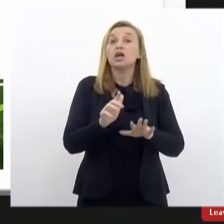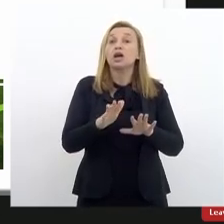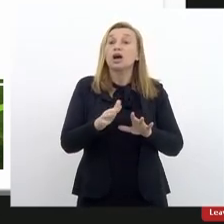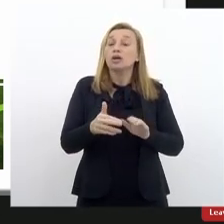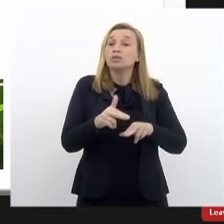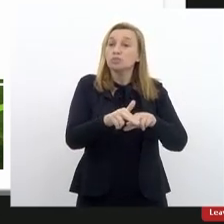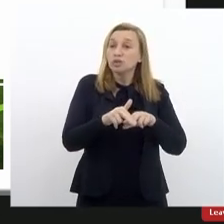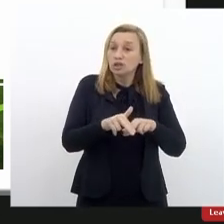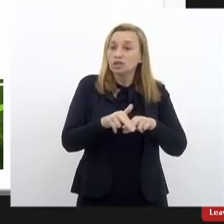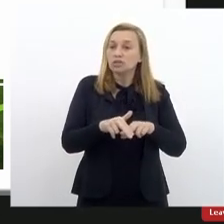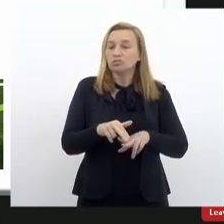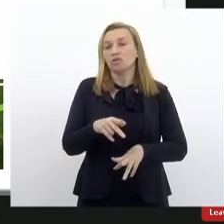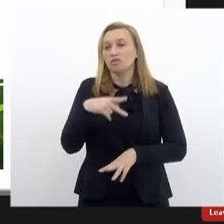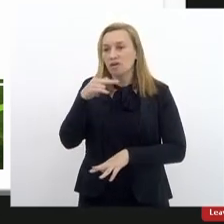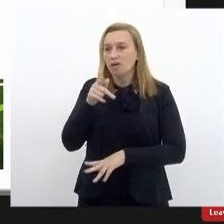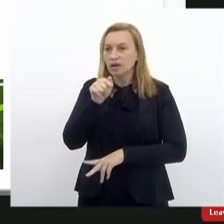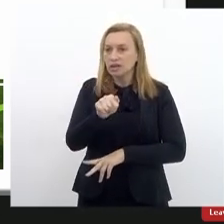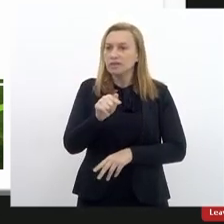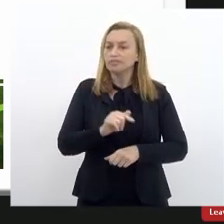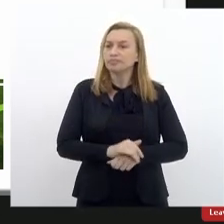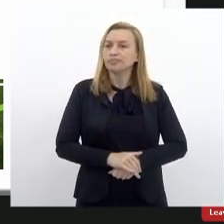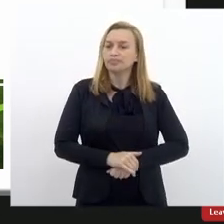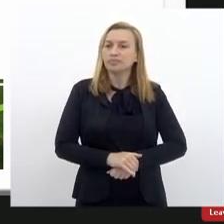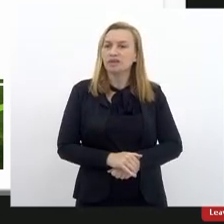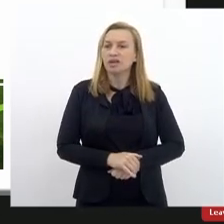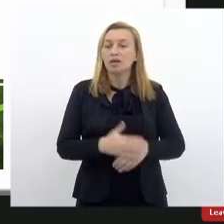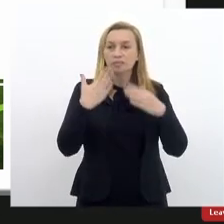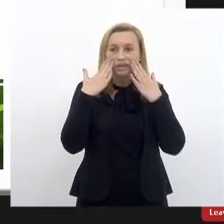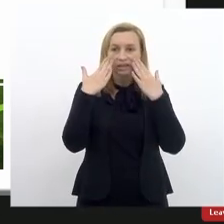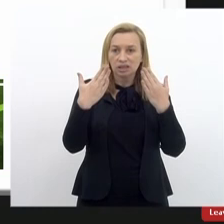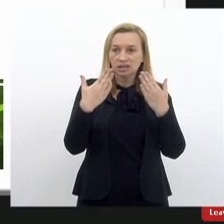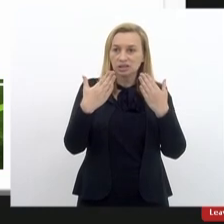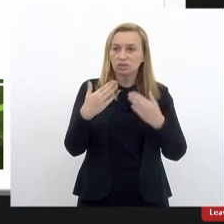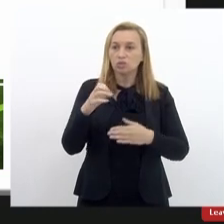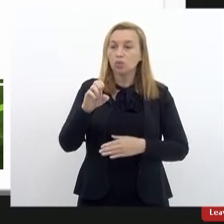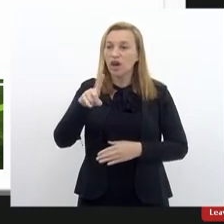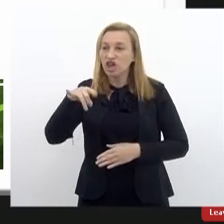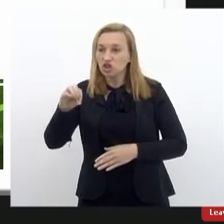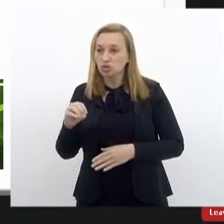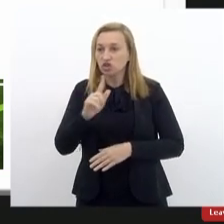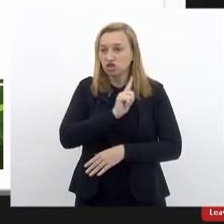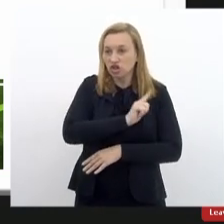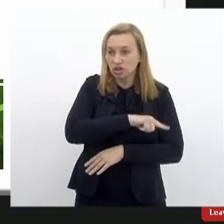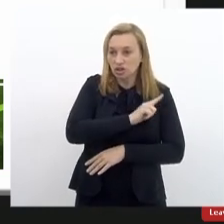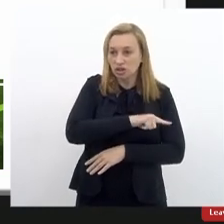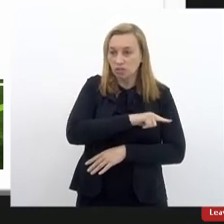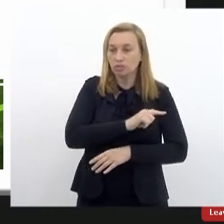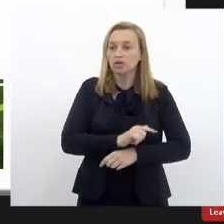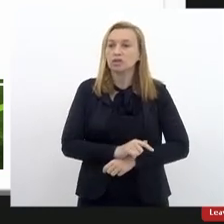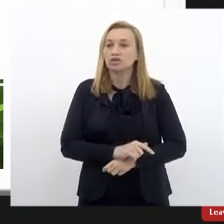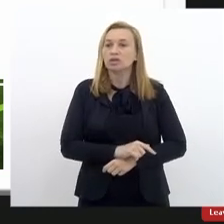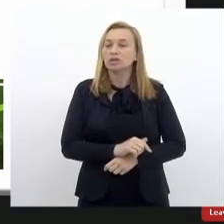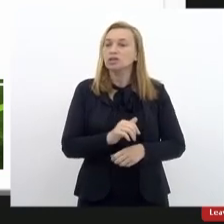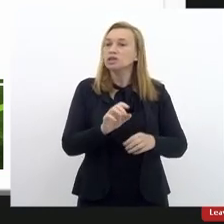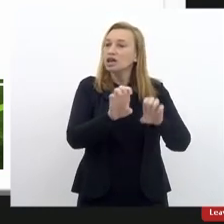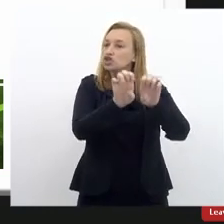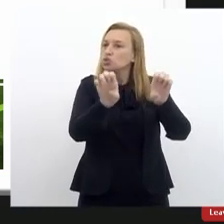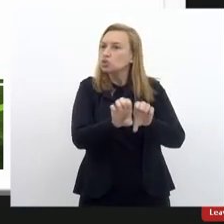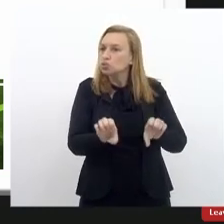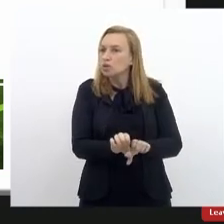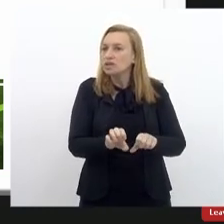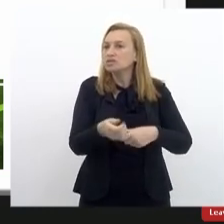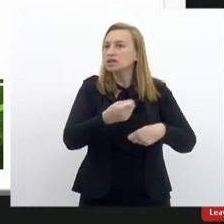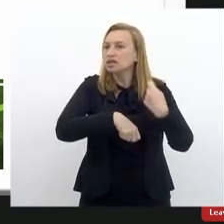disso, coloco aqui, na apresentação, os eixos de gestão. Diante da reestruturação da